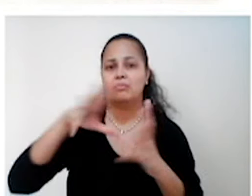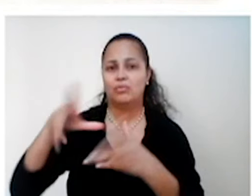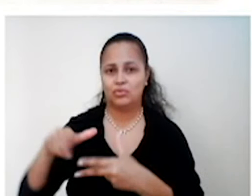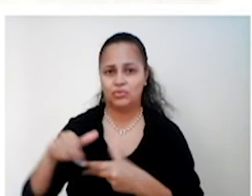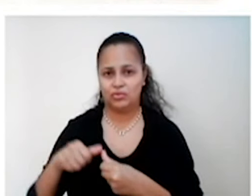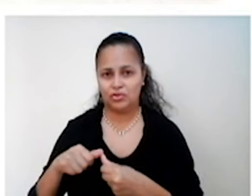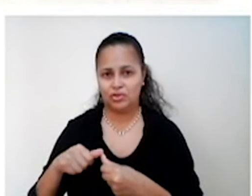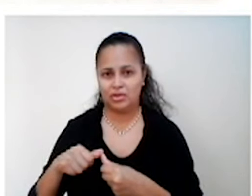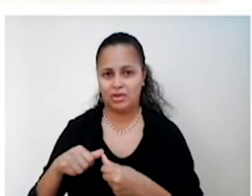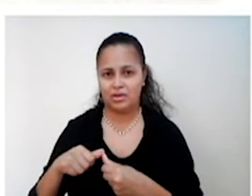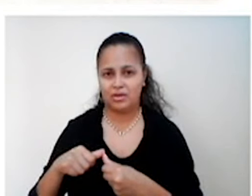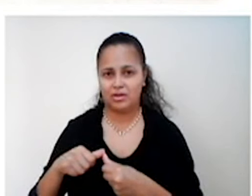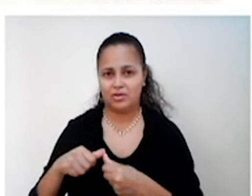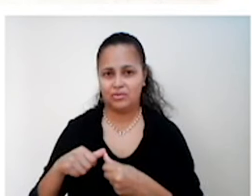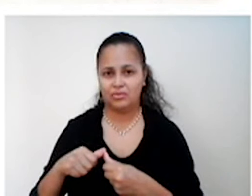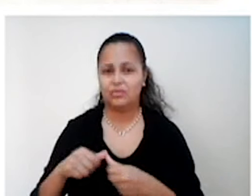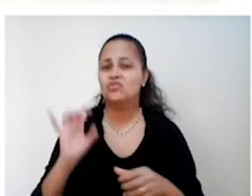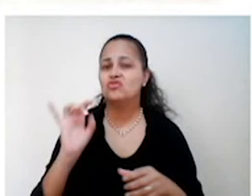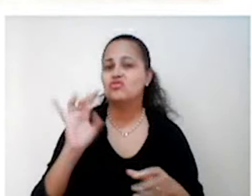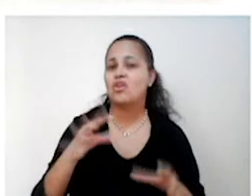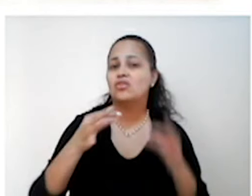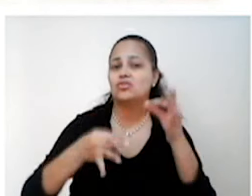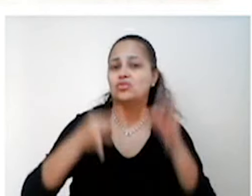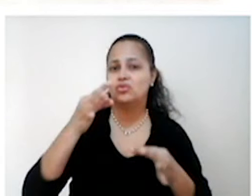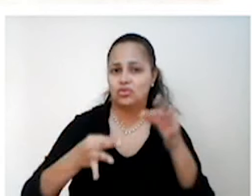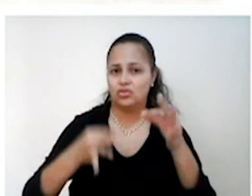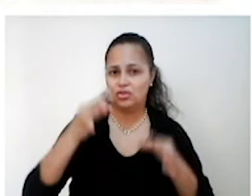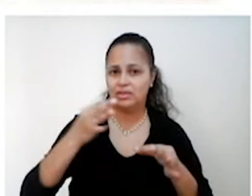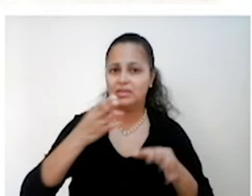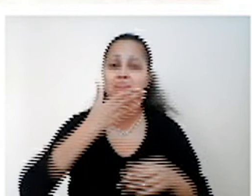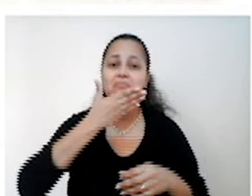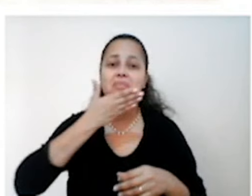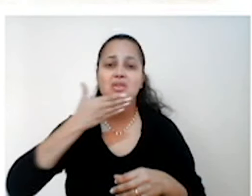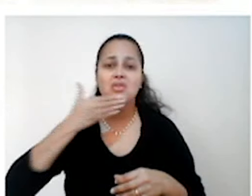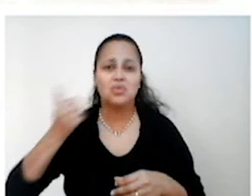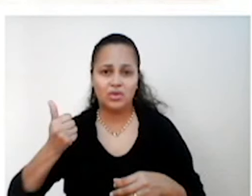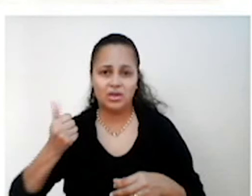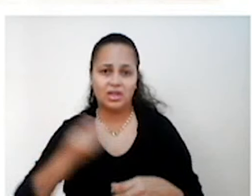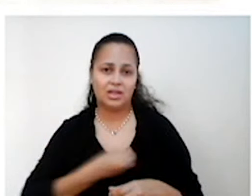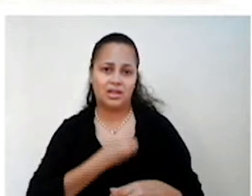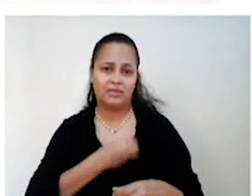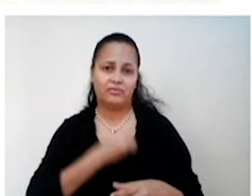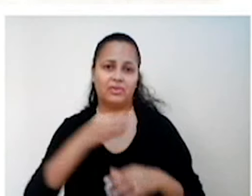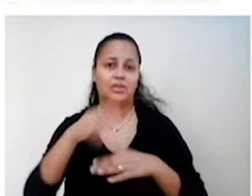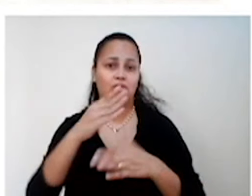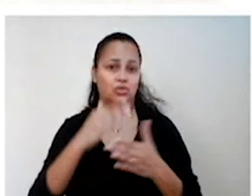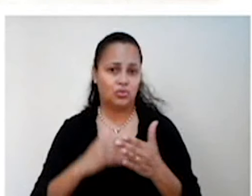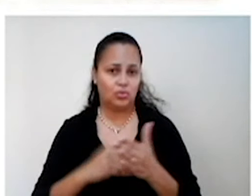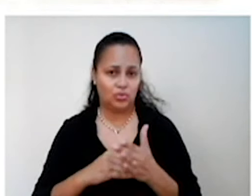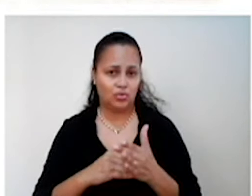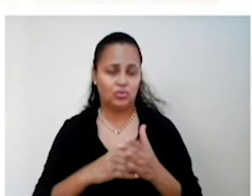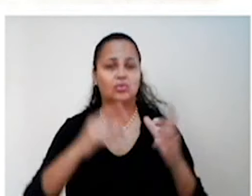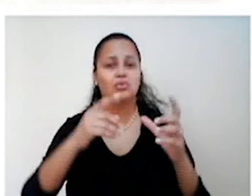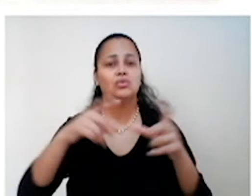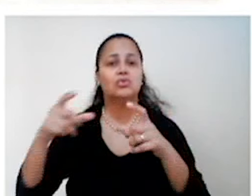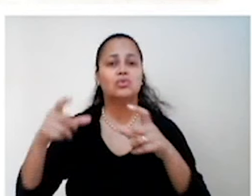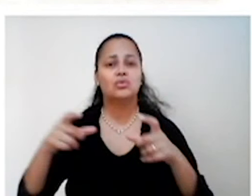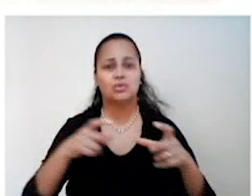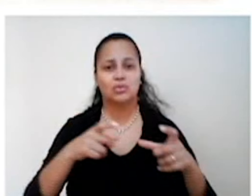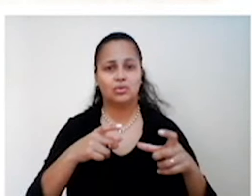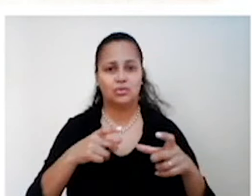Defendia que só poderia haver justiça social e melhoria nas condições de vida de todos se a propriedade fosse,